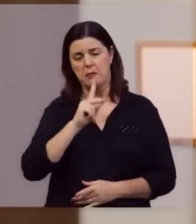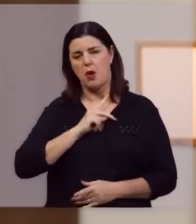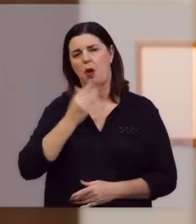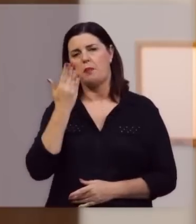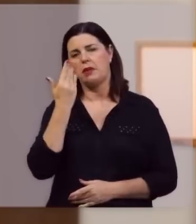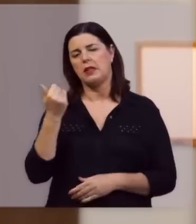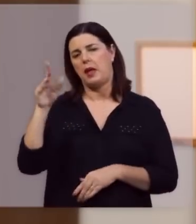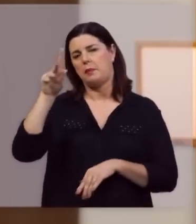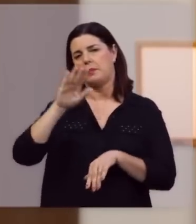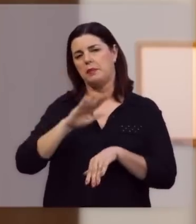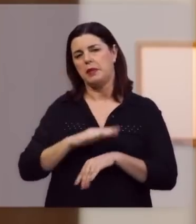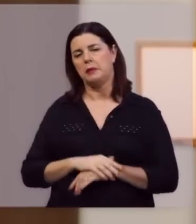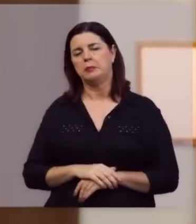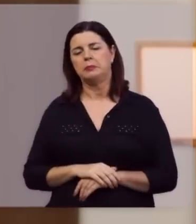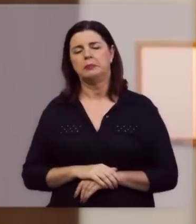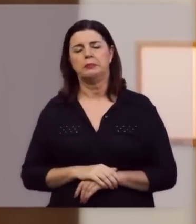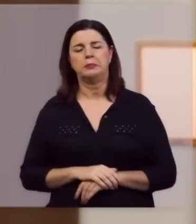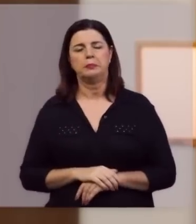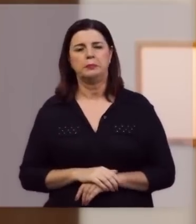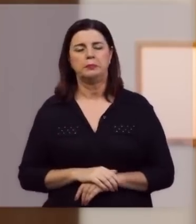sabe a seu respeito.